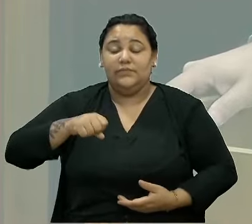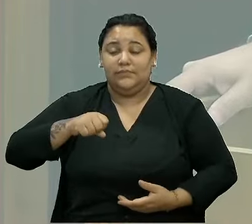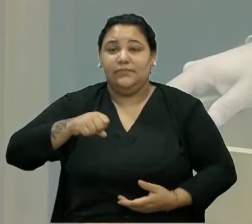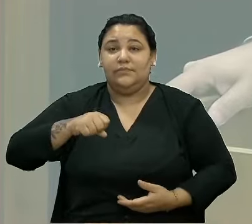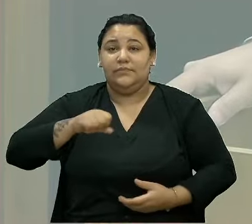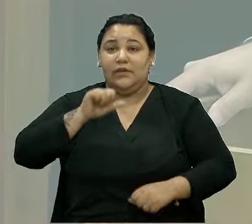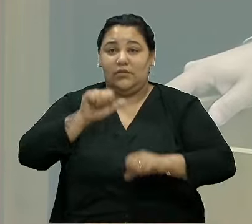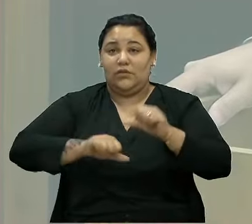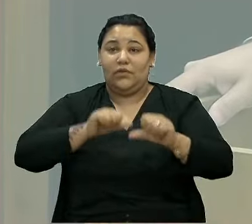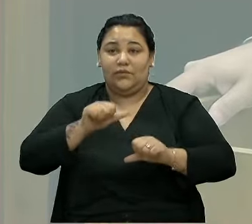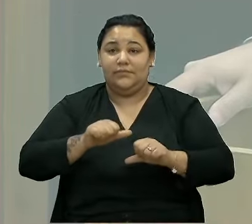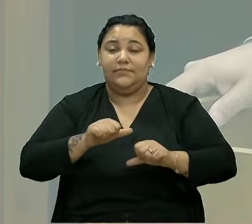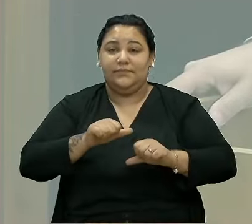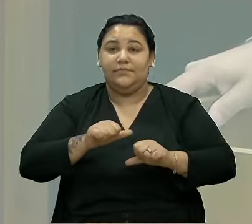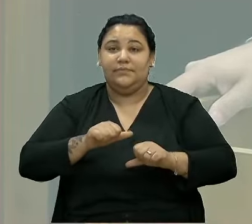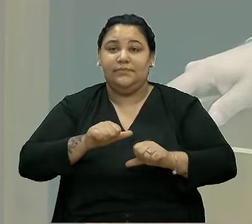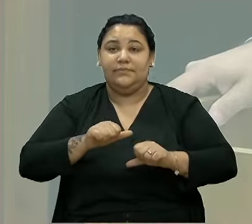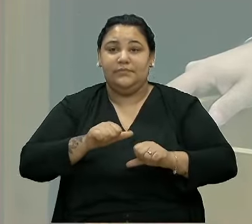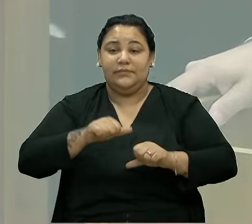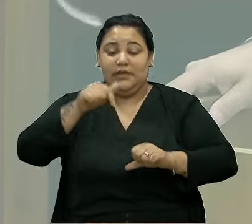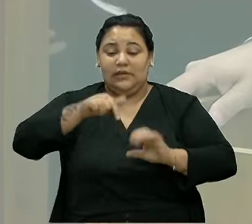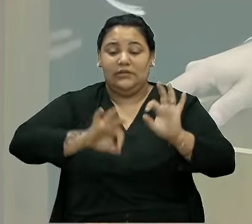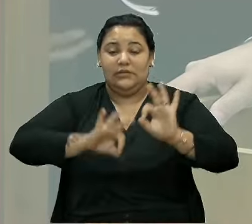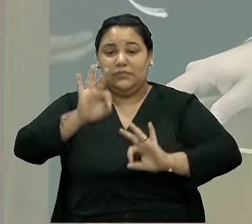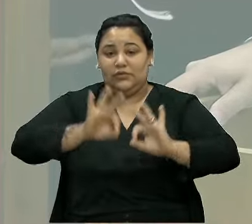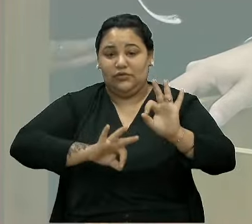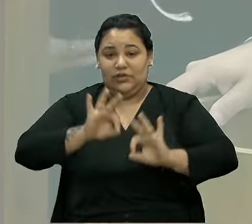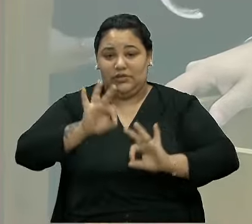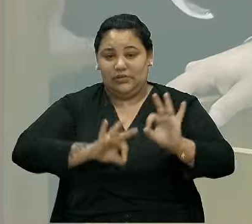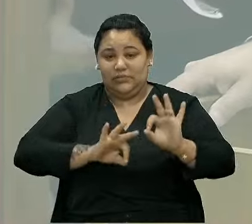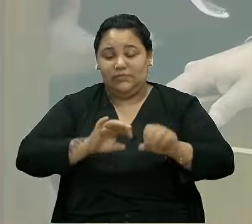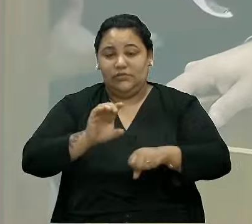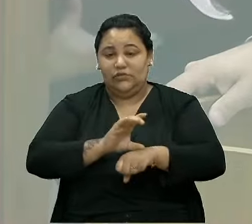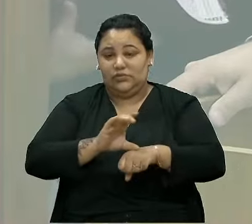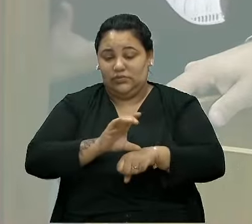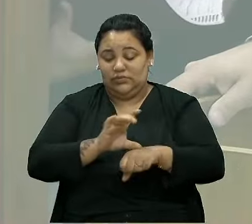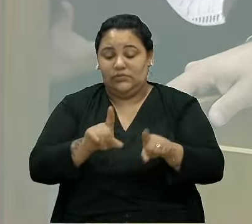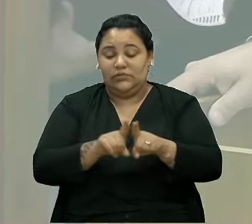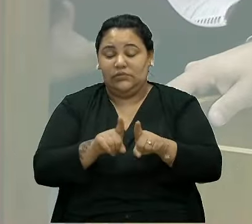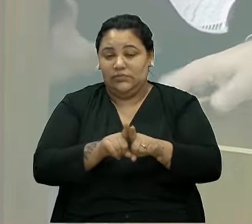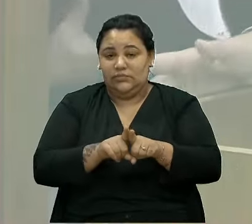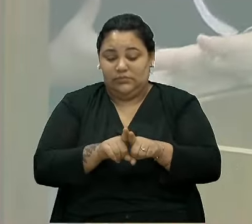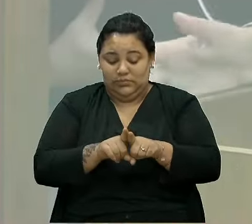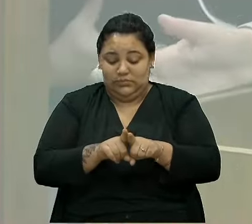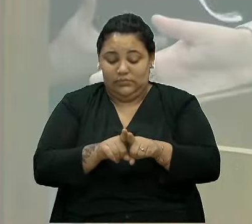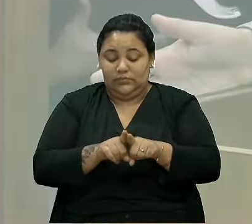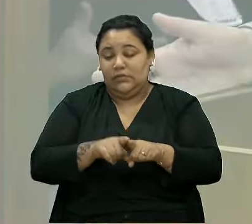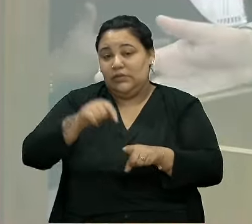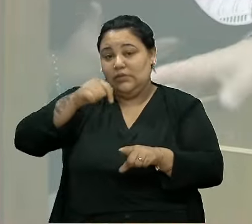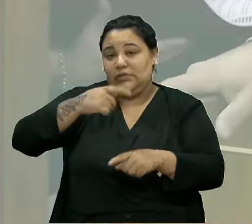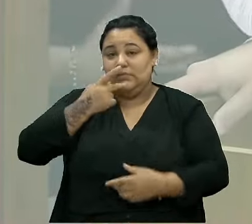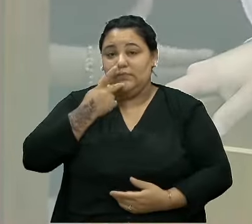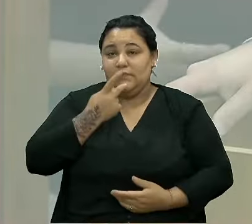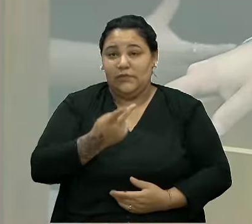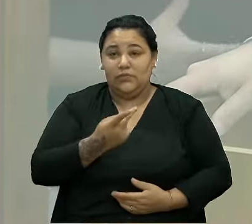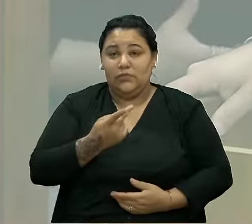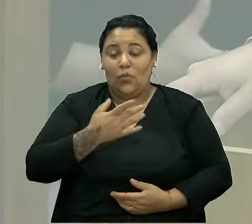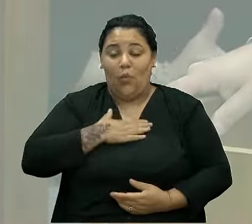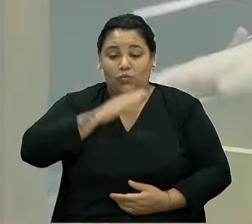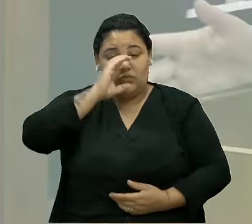mudança, a esse projeto de emenda constitucional e aqui me manifesto como cidadão,